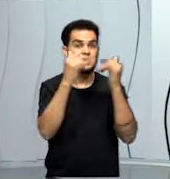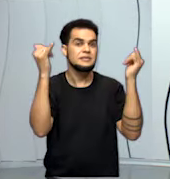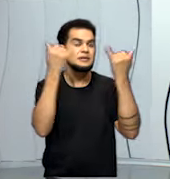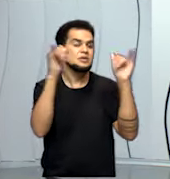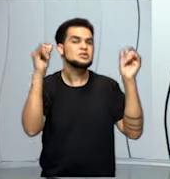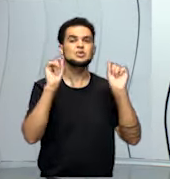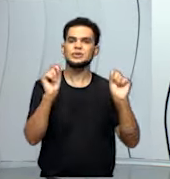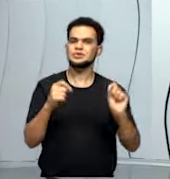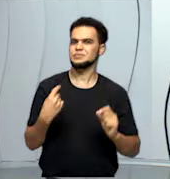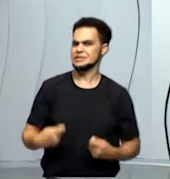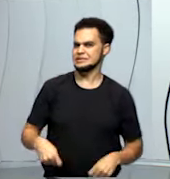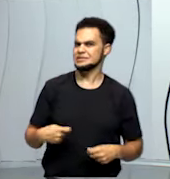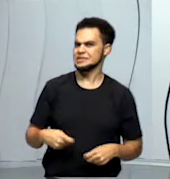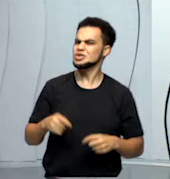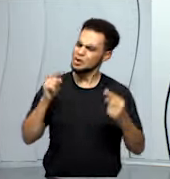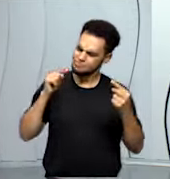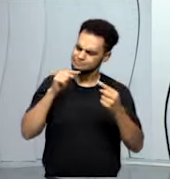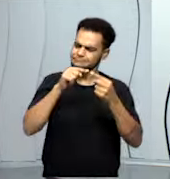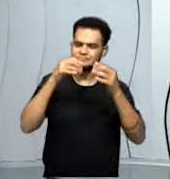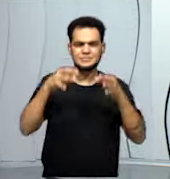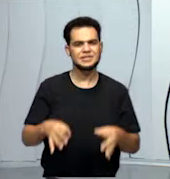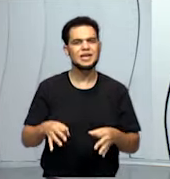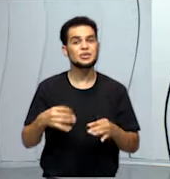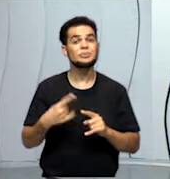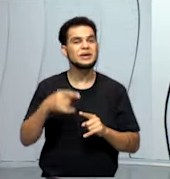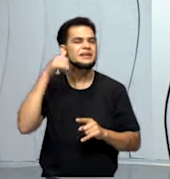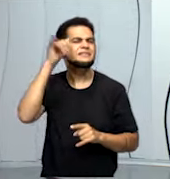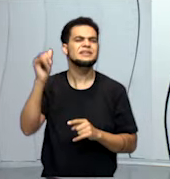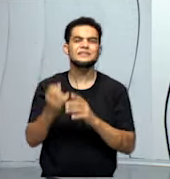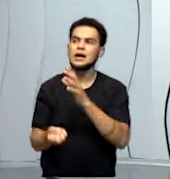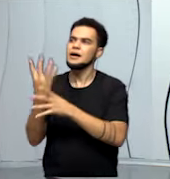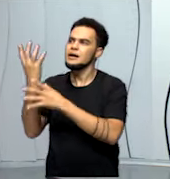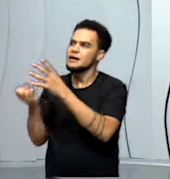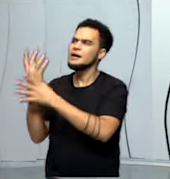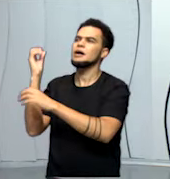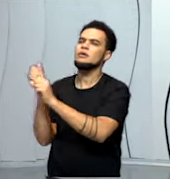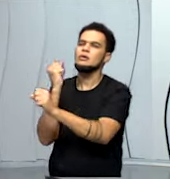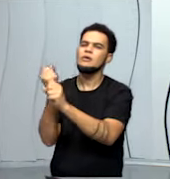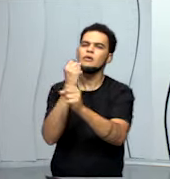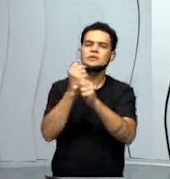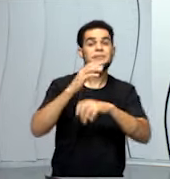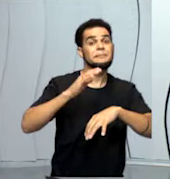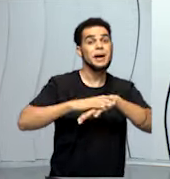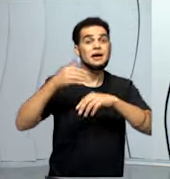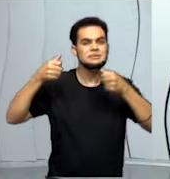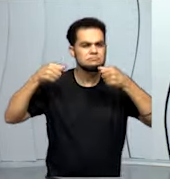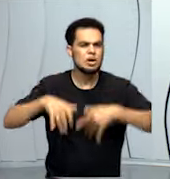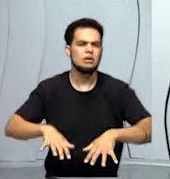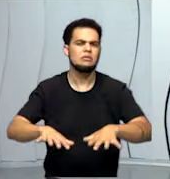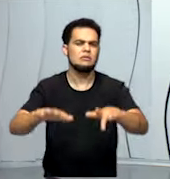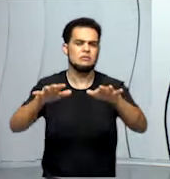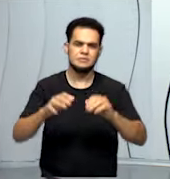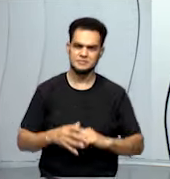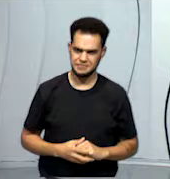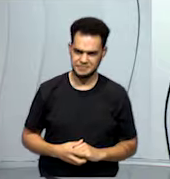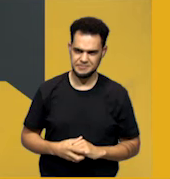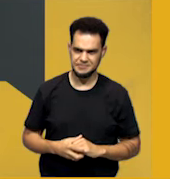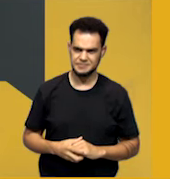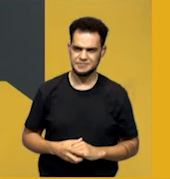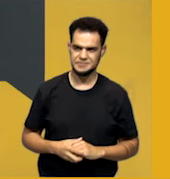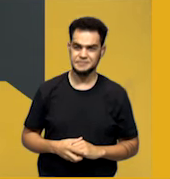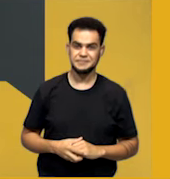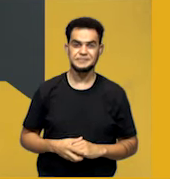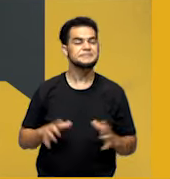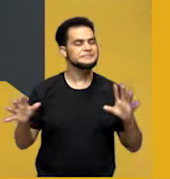a gente precisa. Assim, novas hidrelétricas não precisam ser construídas para suprir essa demanda. na